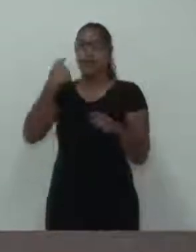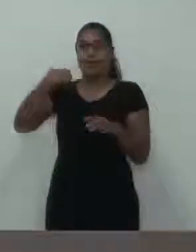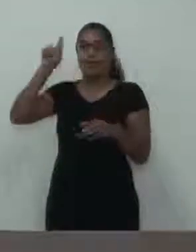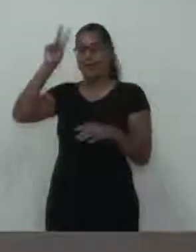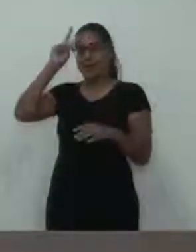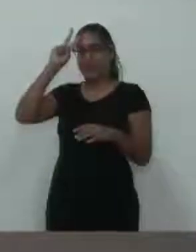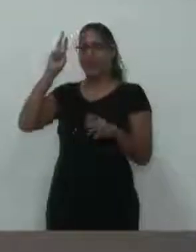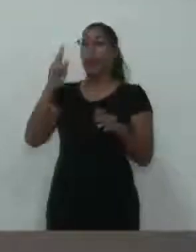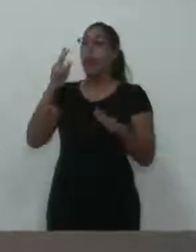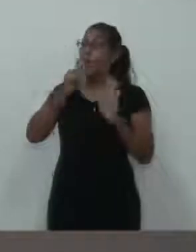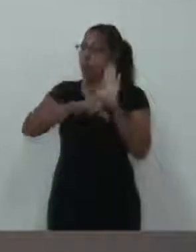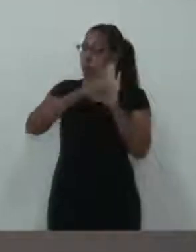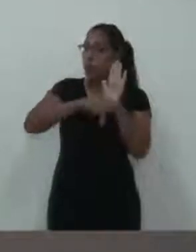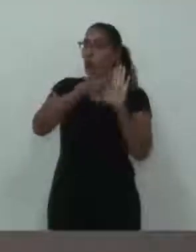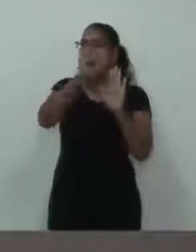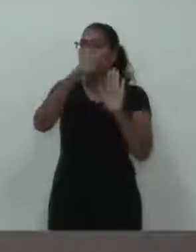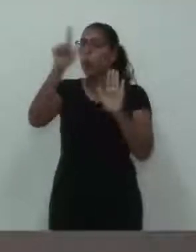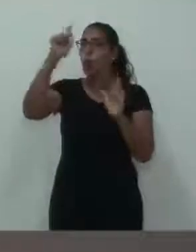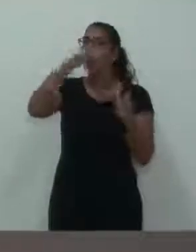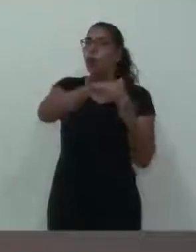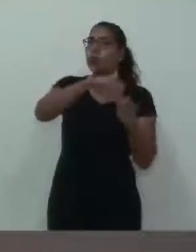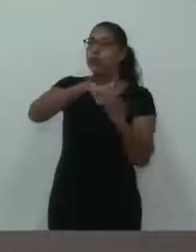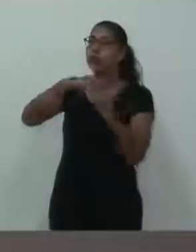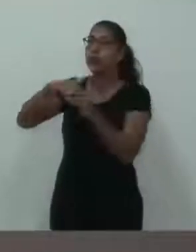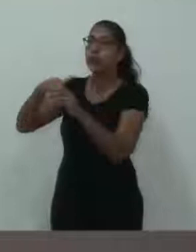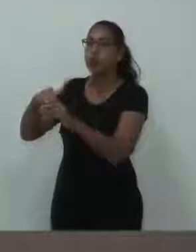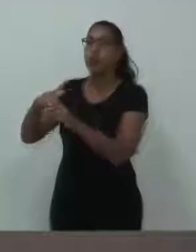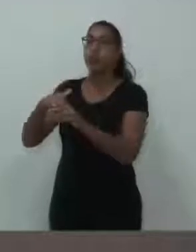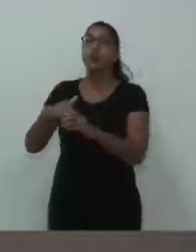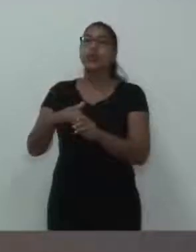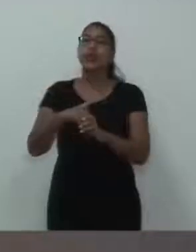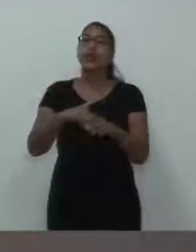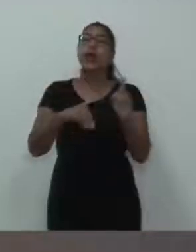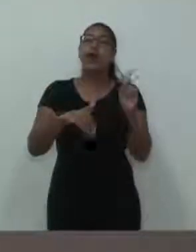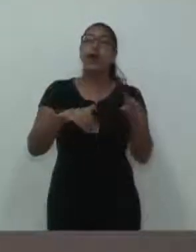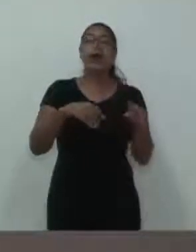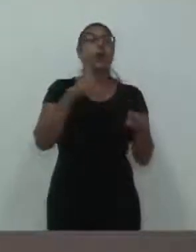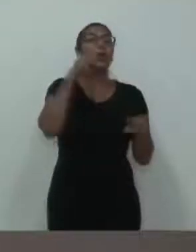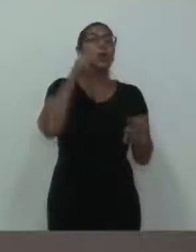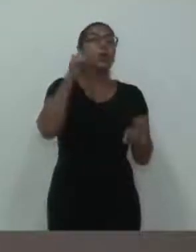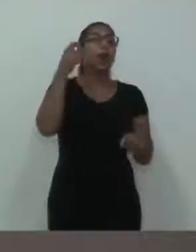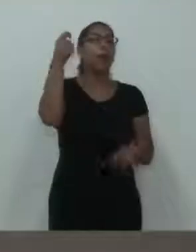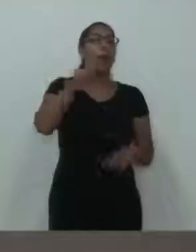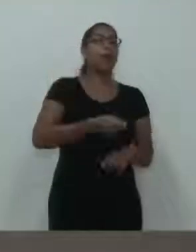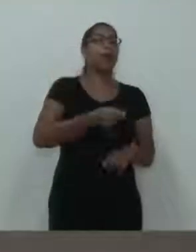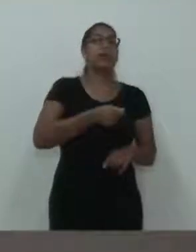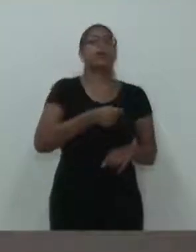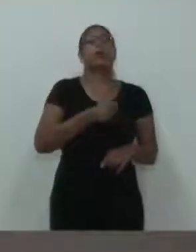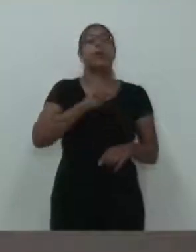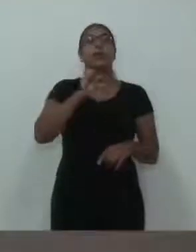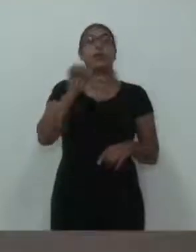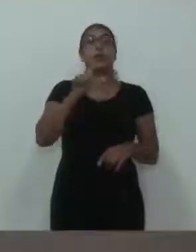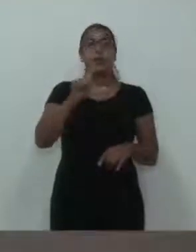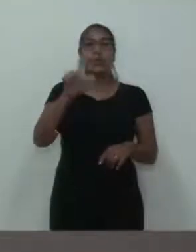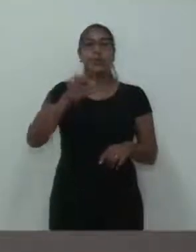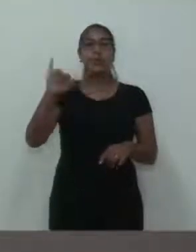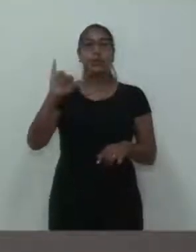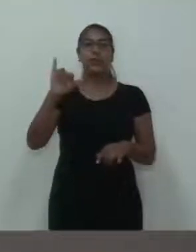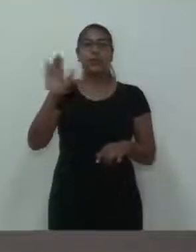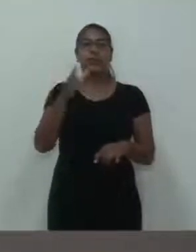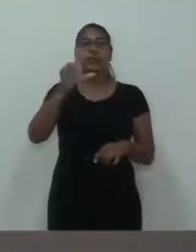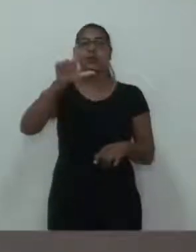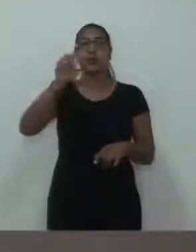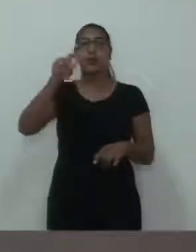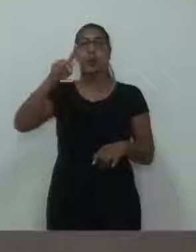é o despacho da decisão da juíza de direito Eusí Lopes. O